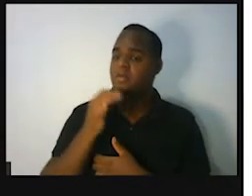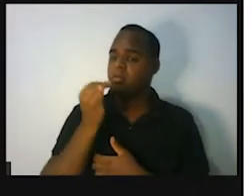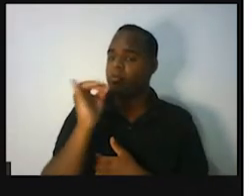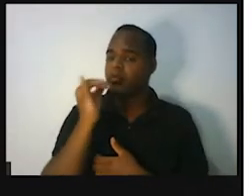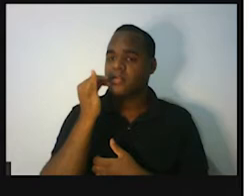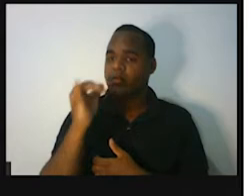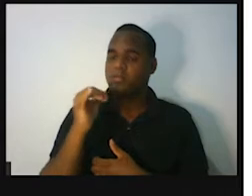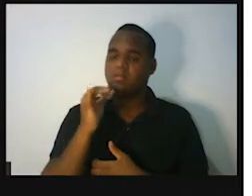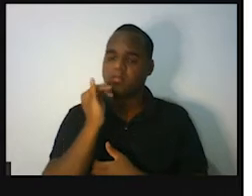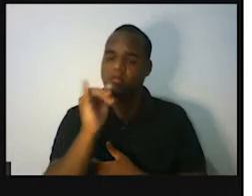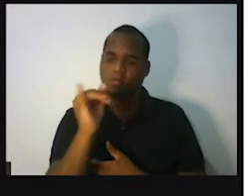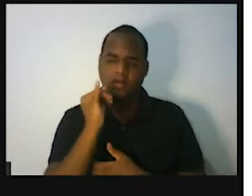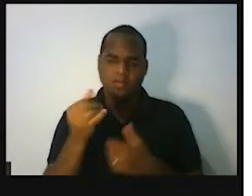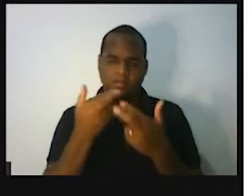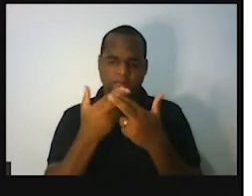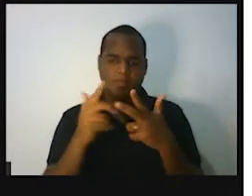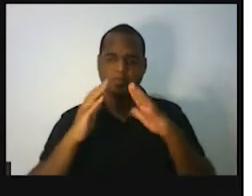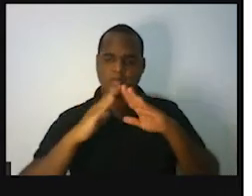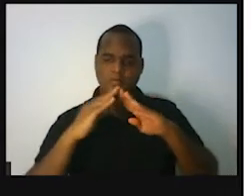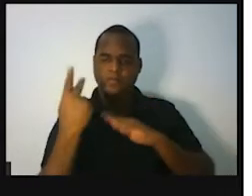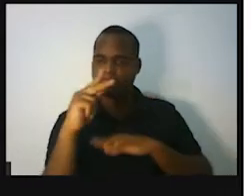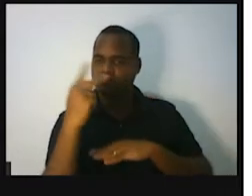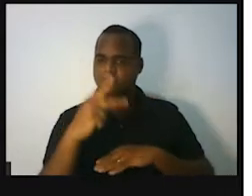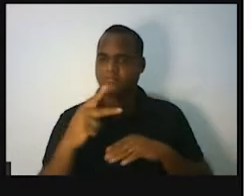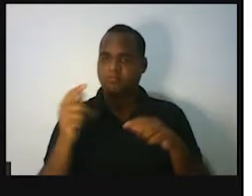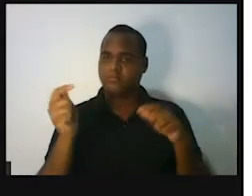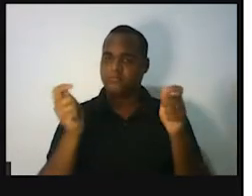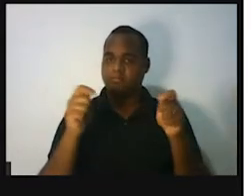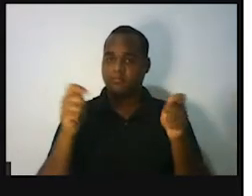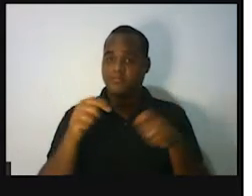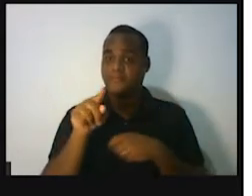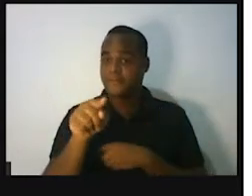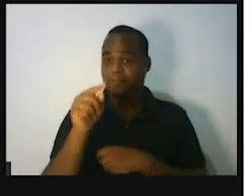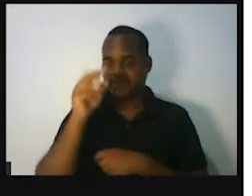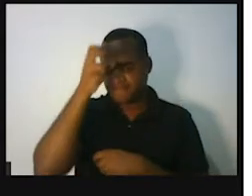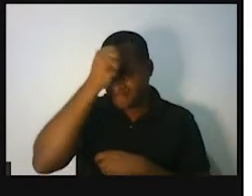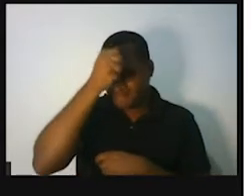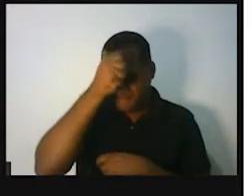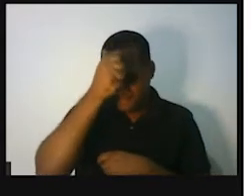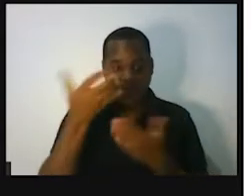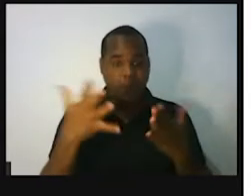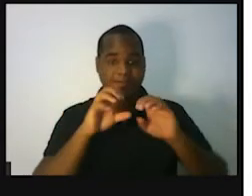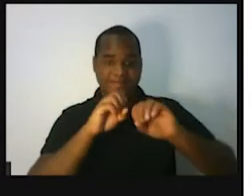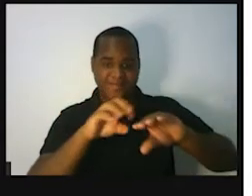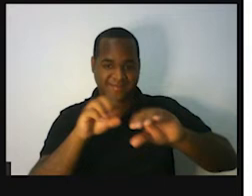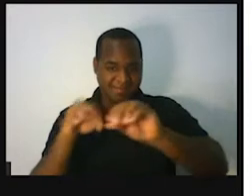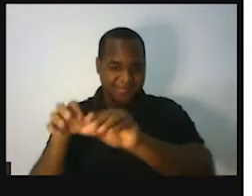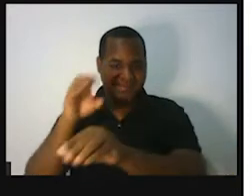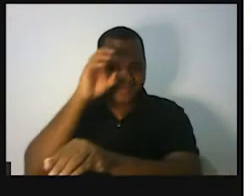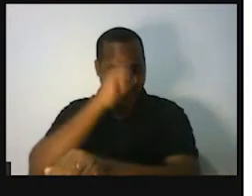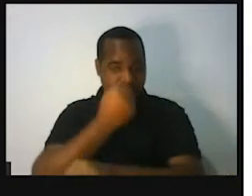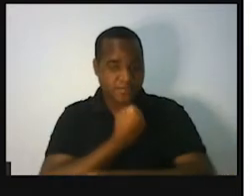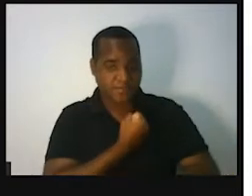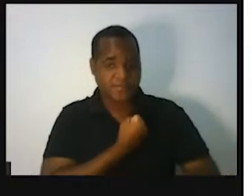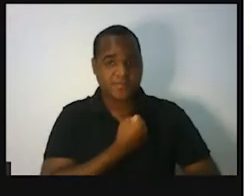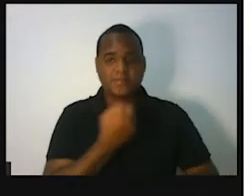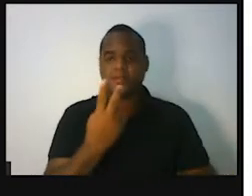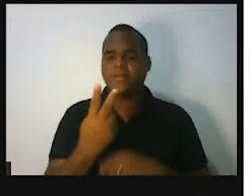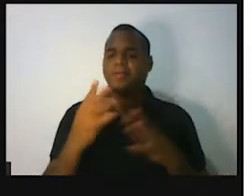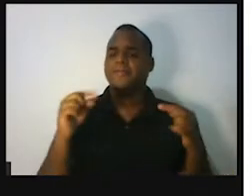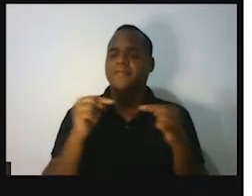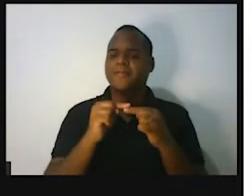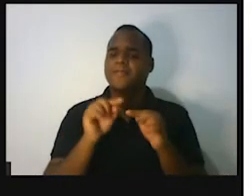elétrica em sua casa? E é isso que a gente vai aprender nessa aula número dois, com um cálculozinho